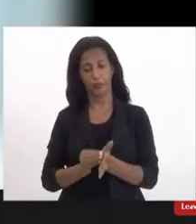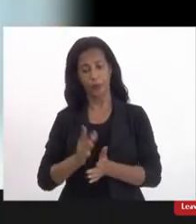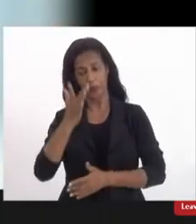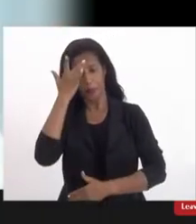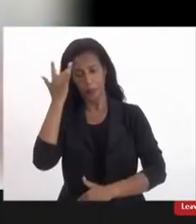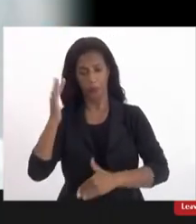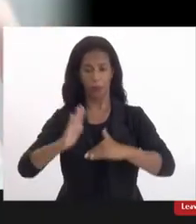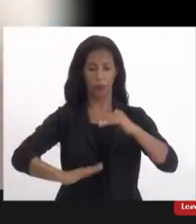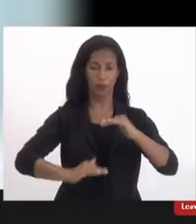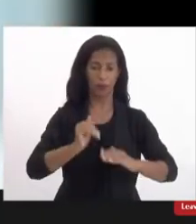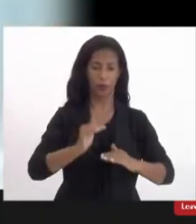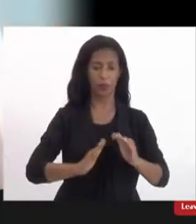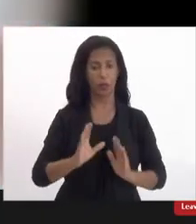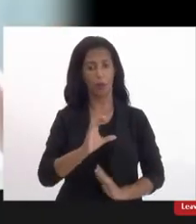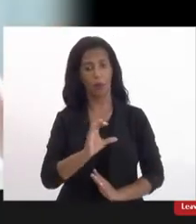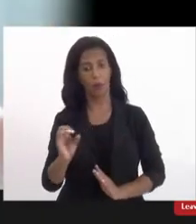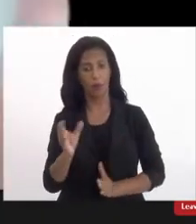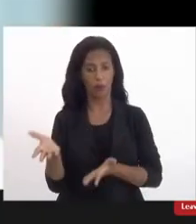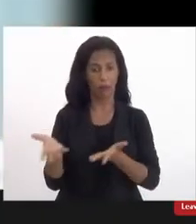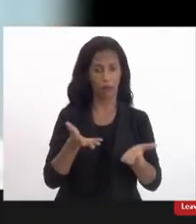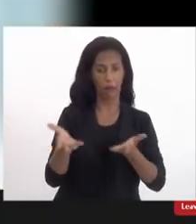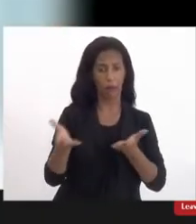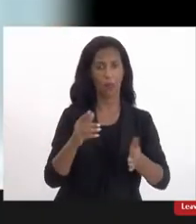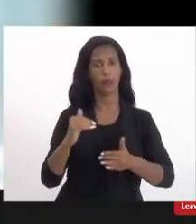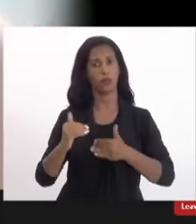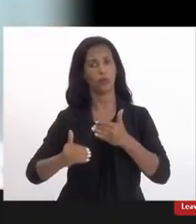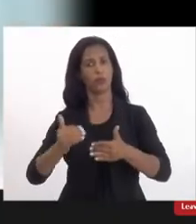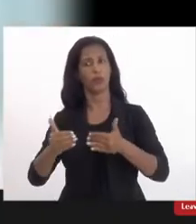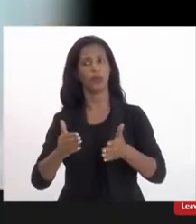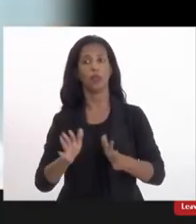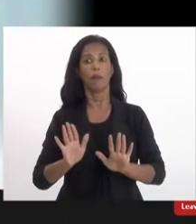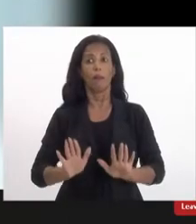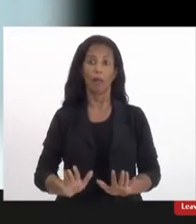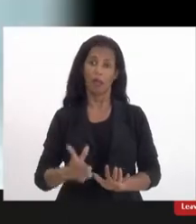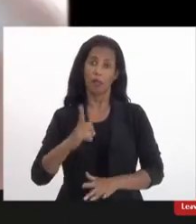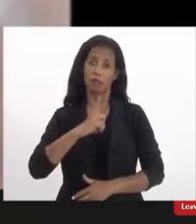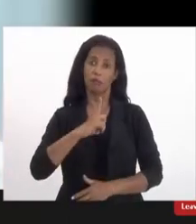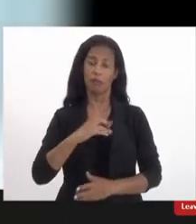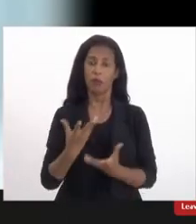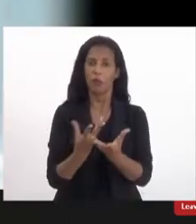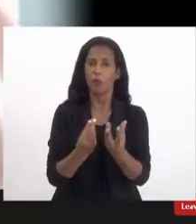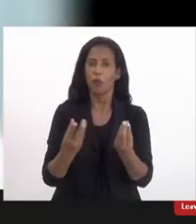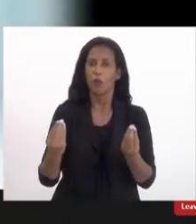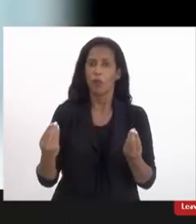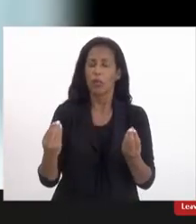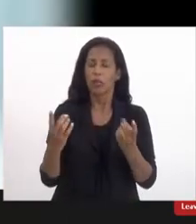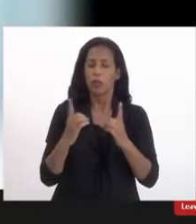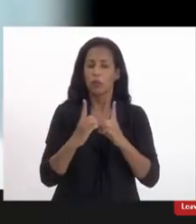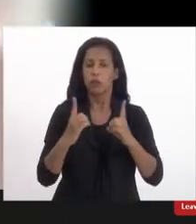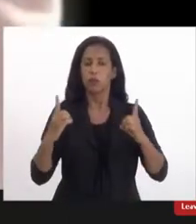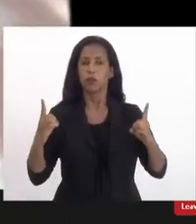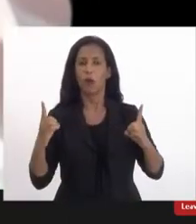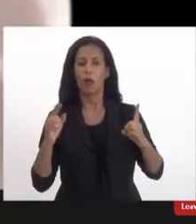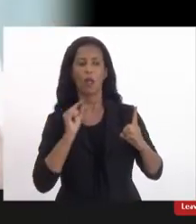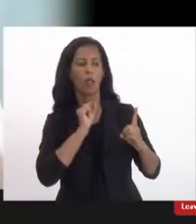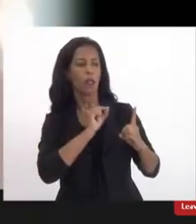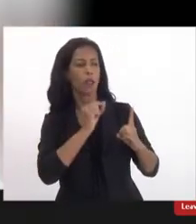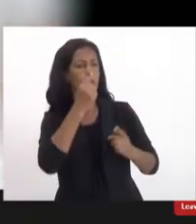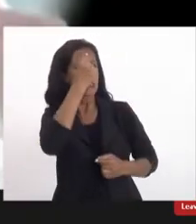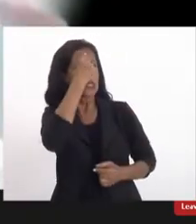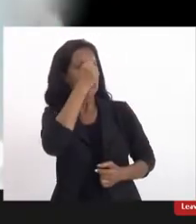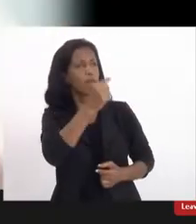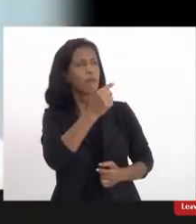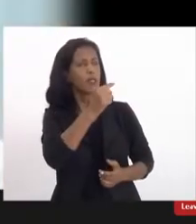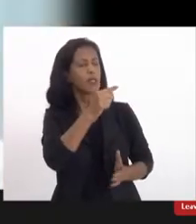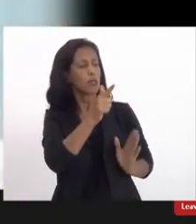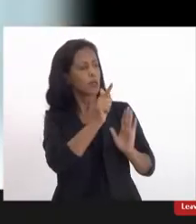capacitadas para coordenar e desenvolver esses projetos mas o fato é que há muita distância né entre o que se pensa o que